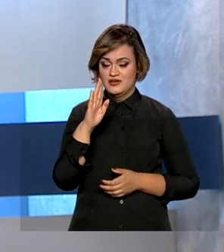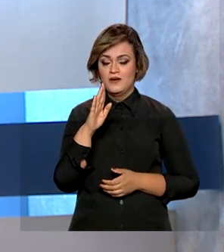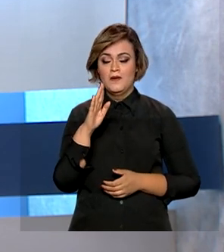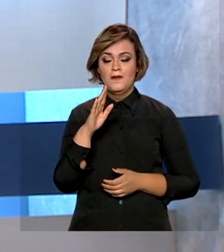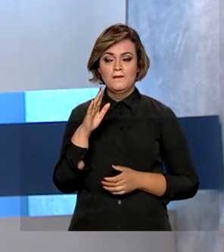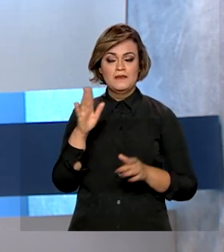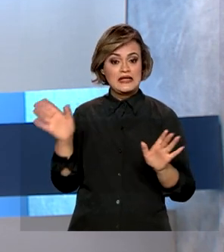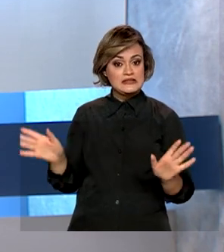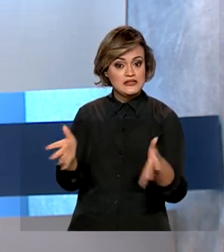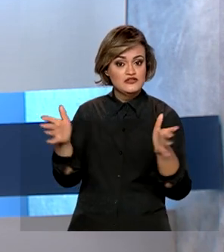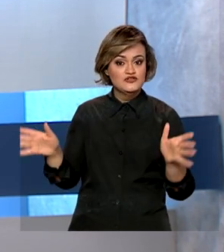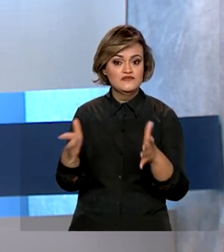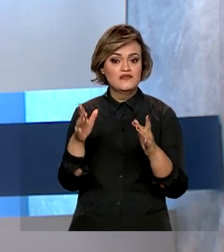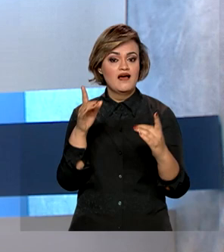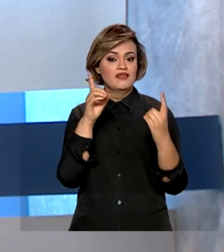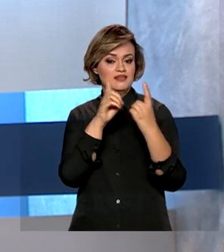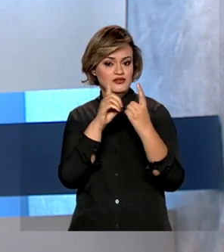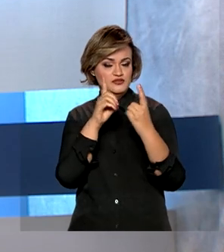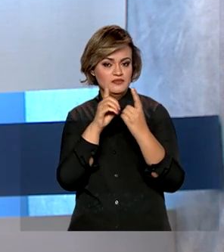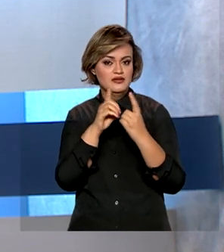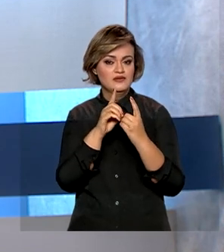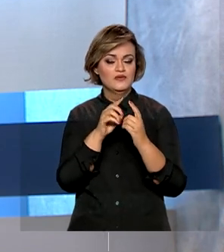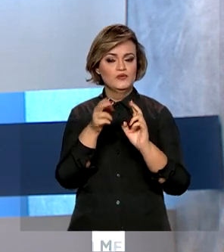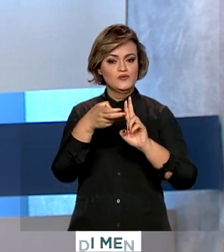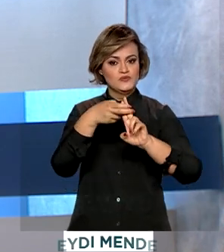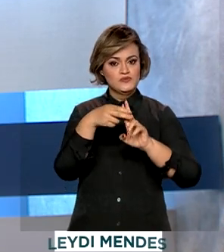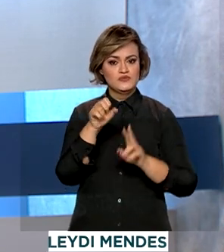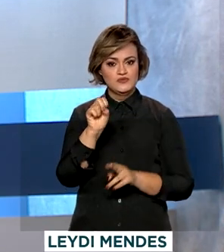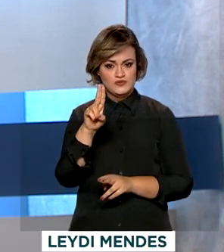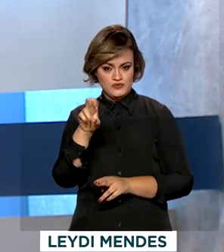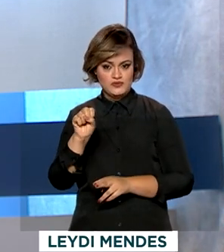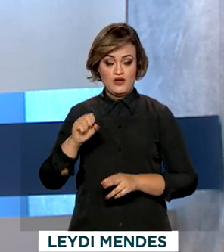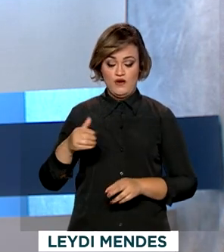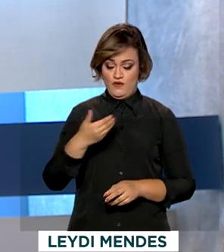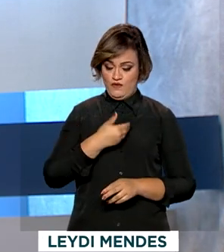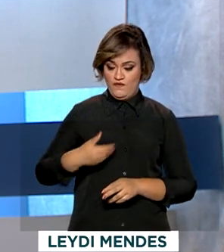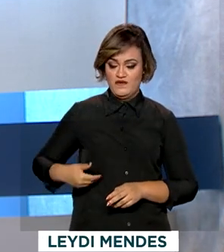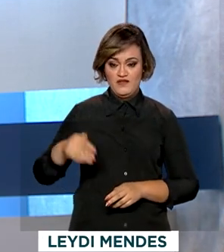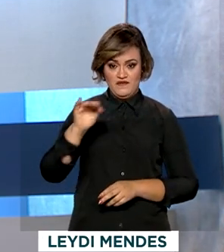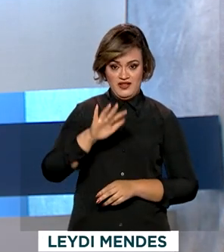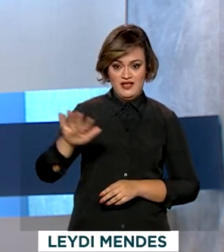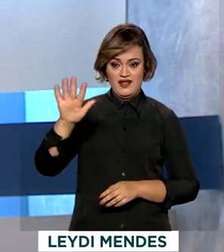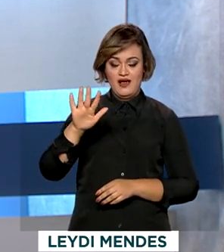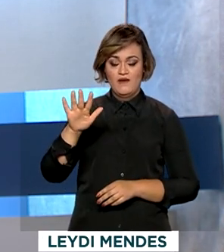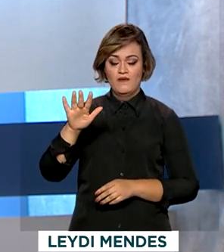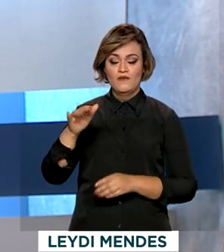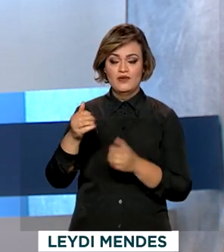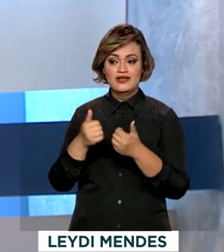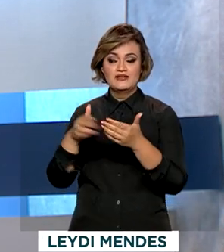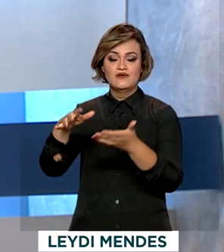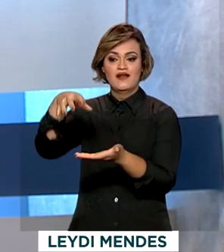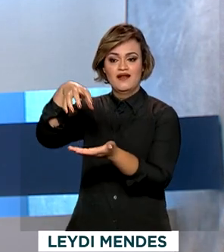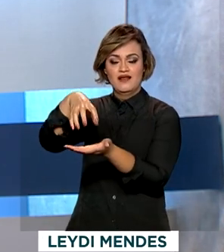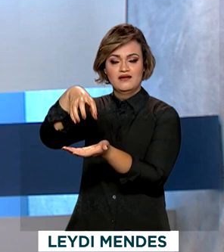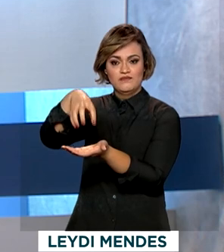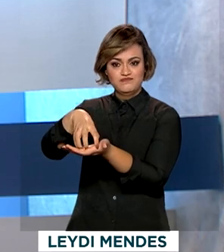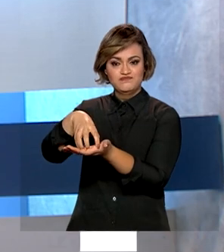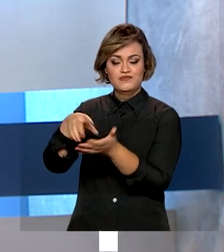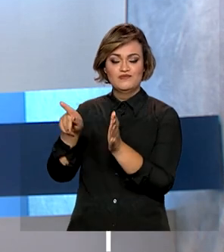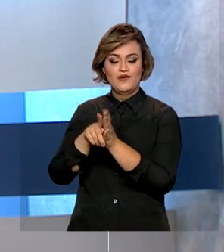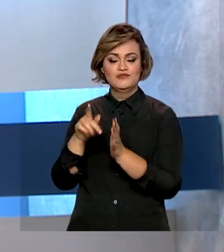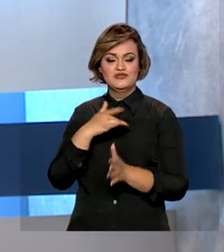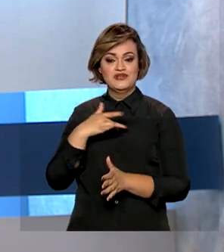reforçar e ampliar o atendimento do Sistema Único de Saúde, o governo federal entregou em Gurinhem, na Paraíba, uma unidade